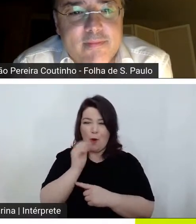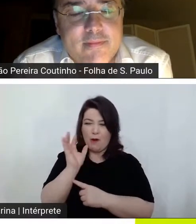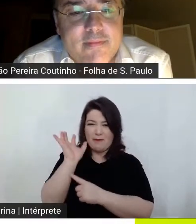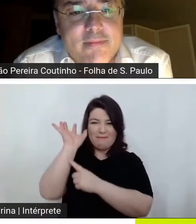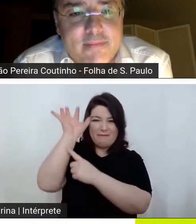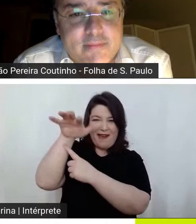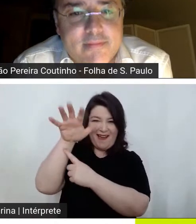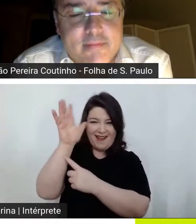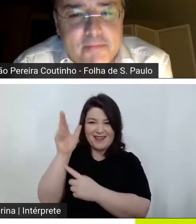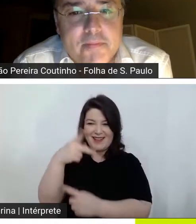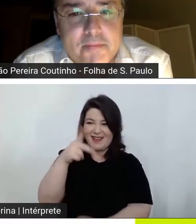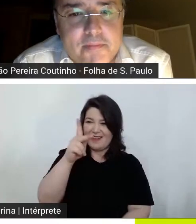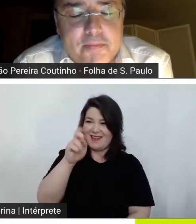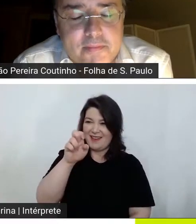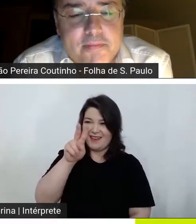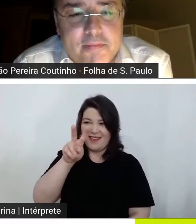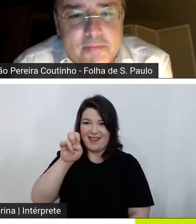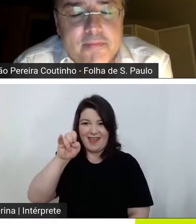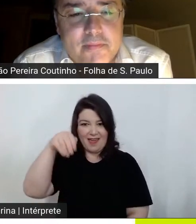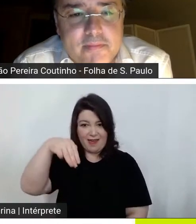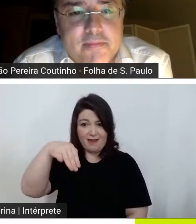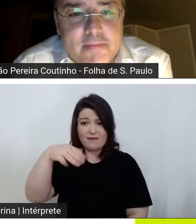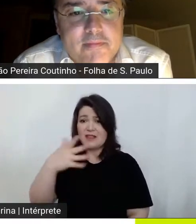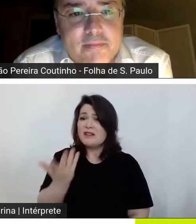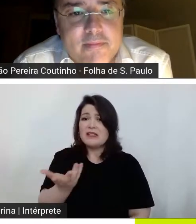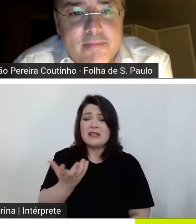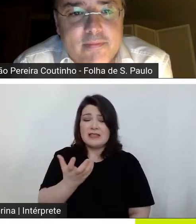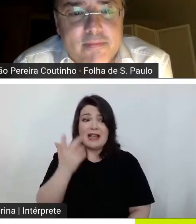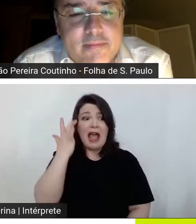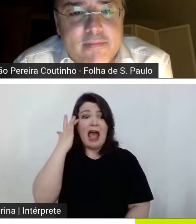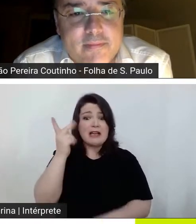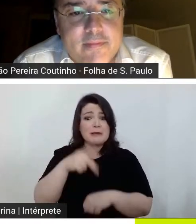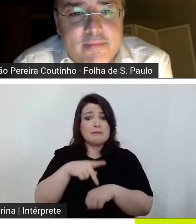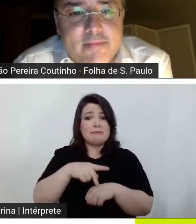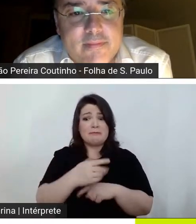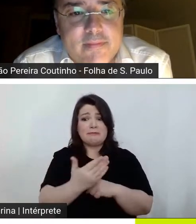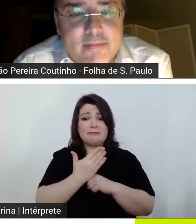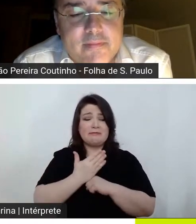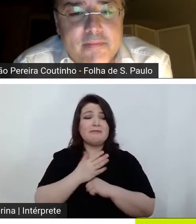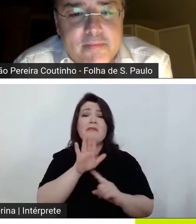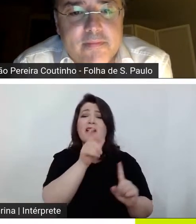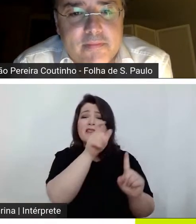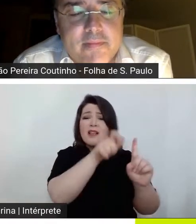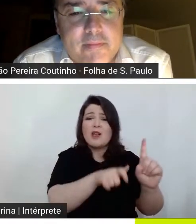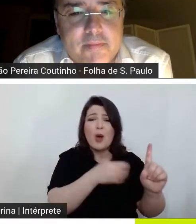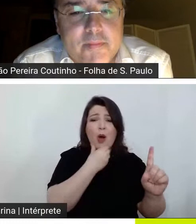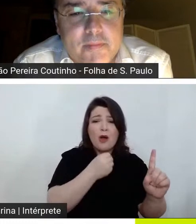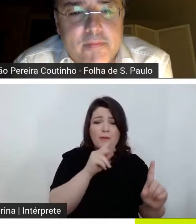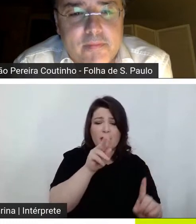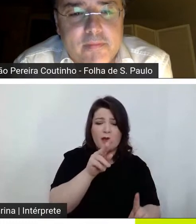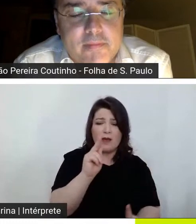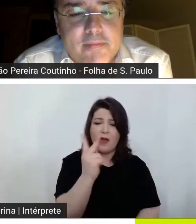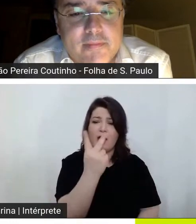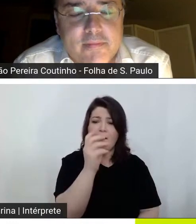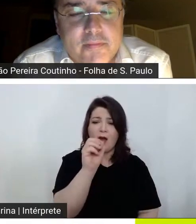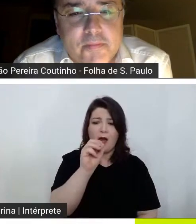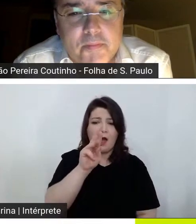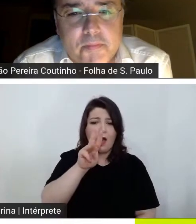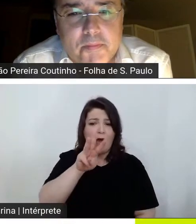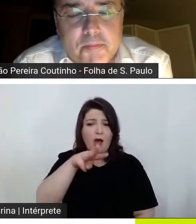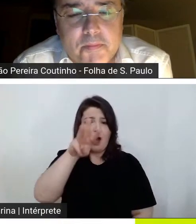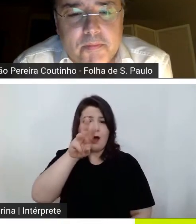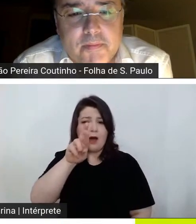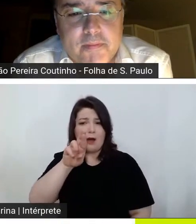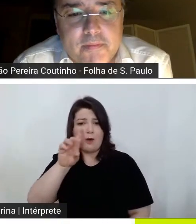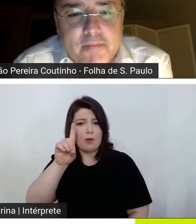doente digamos assim enquanto o Howard não ele vai indo né o Howard ele vive